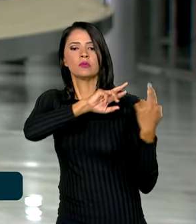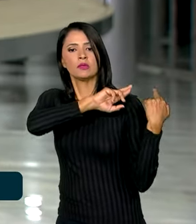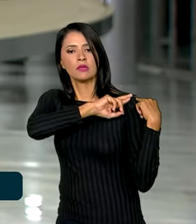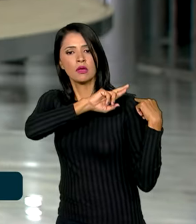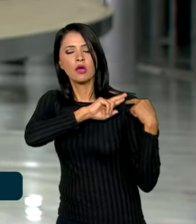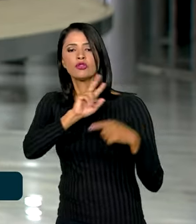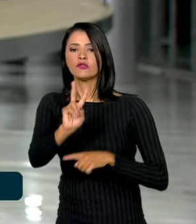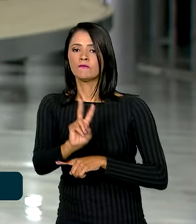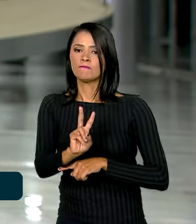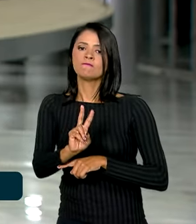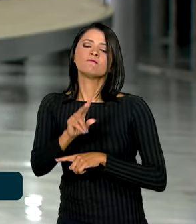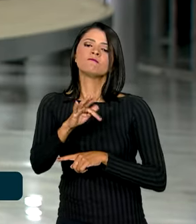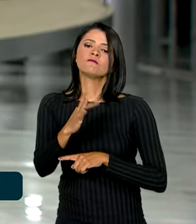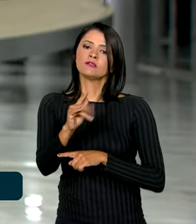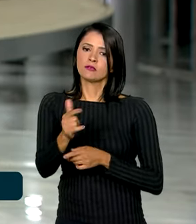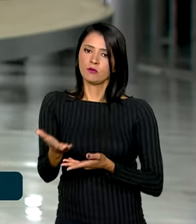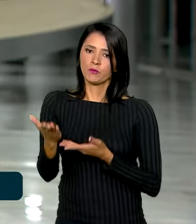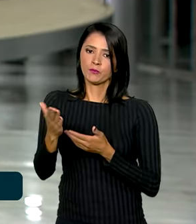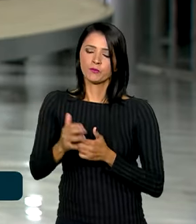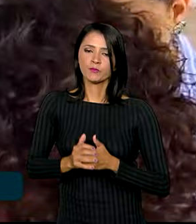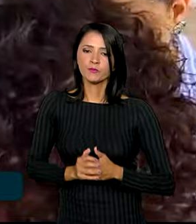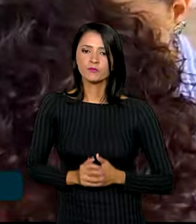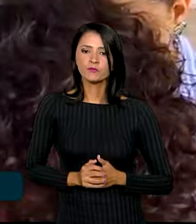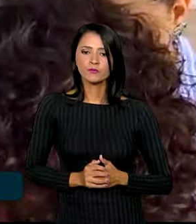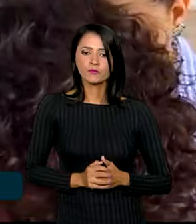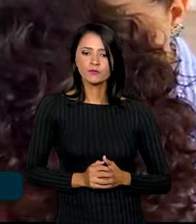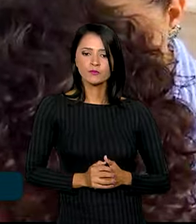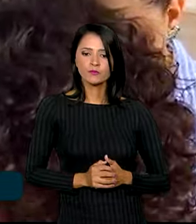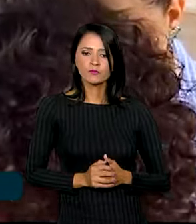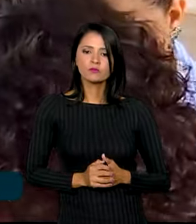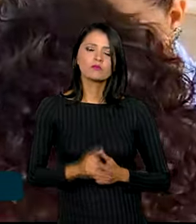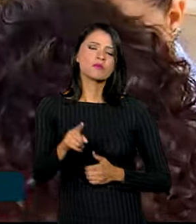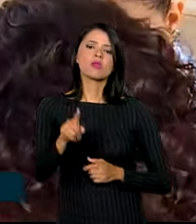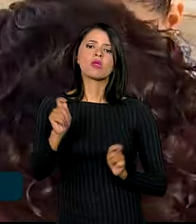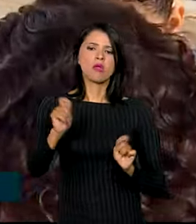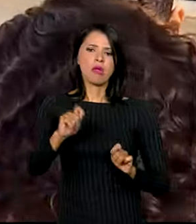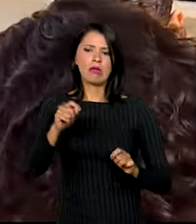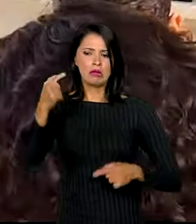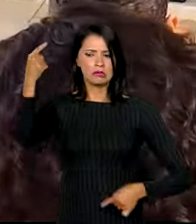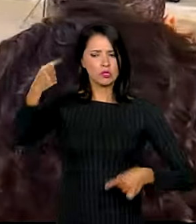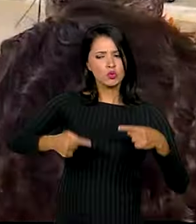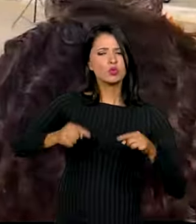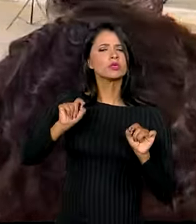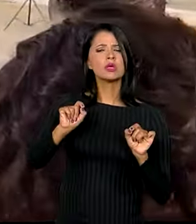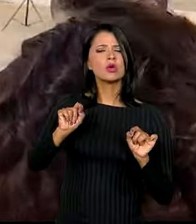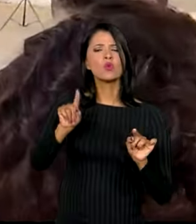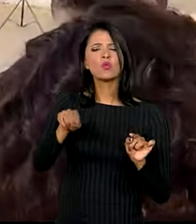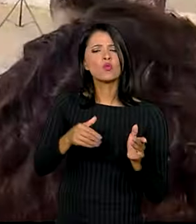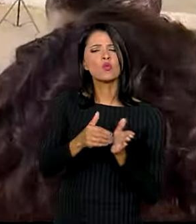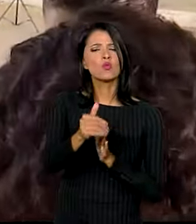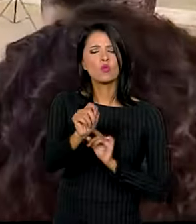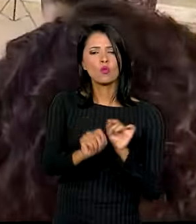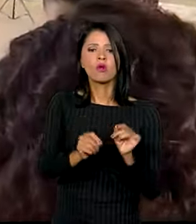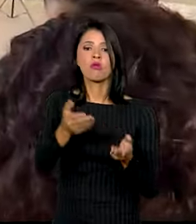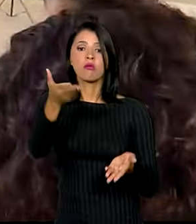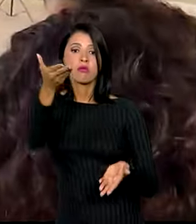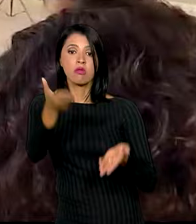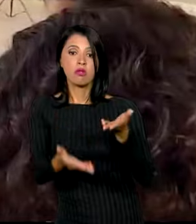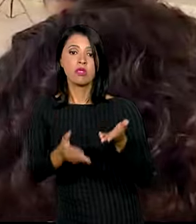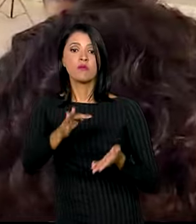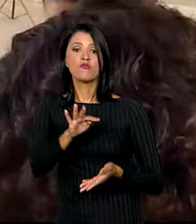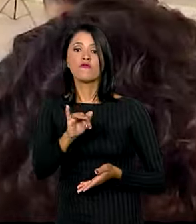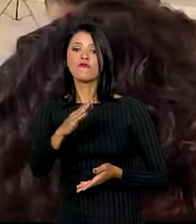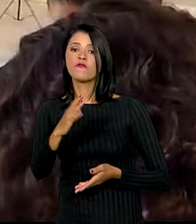equilíbrio das contas públicas. Vamos ouvir. O limite de toda essa discussão é o equilíbrio fiscal, é a